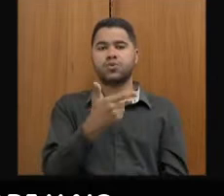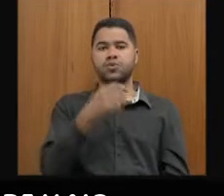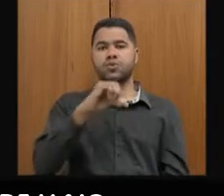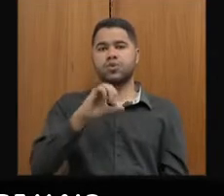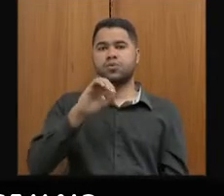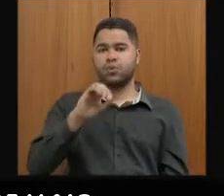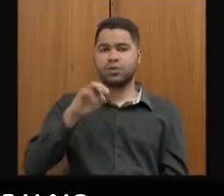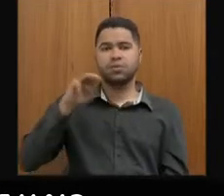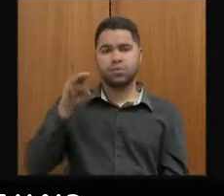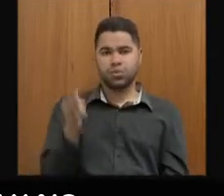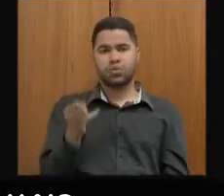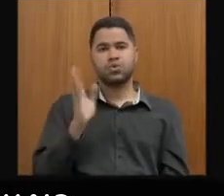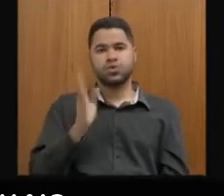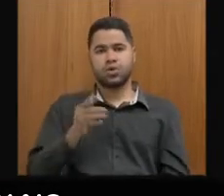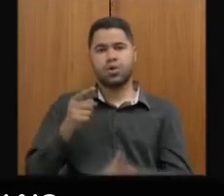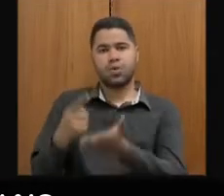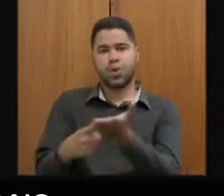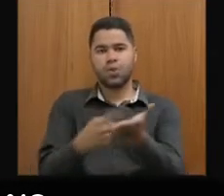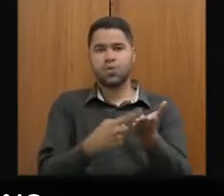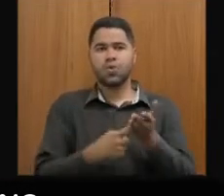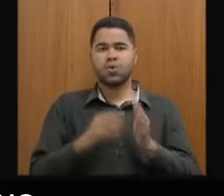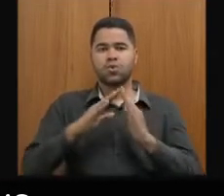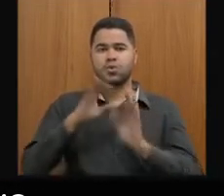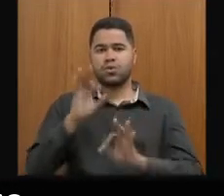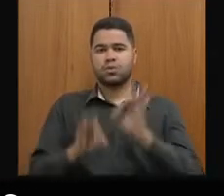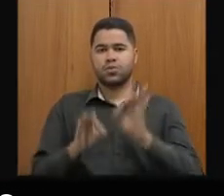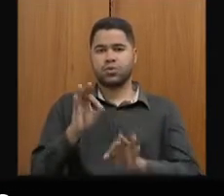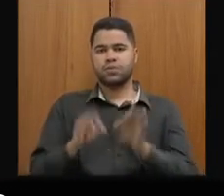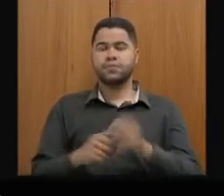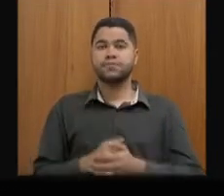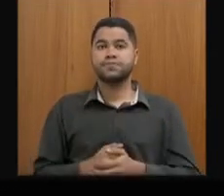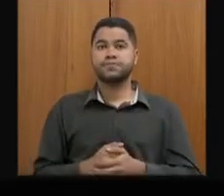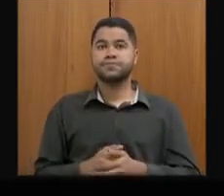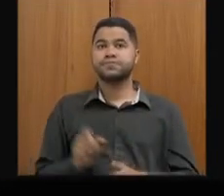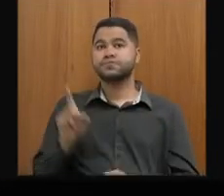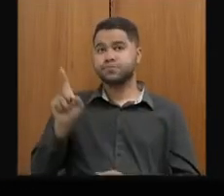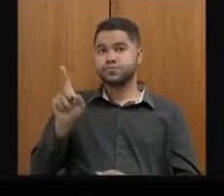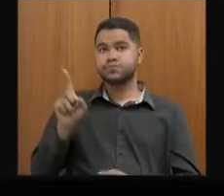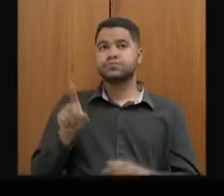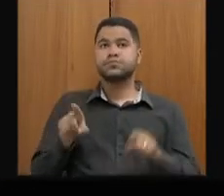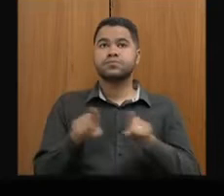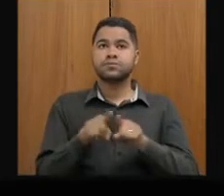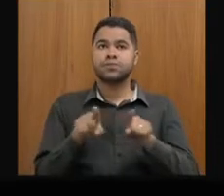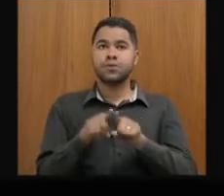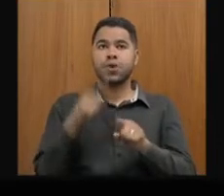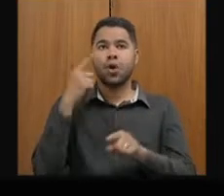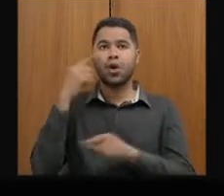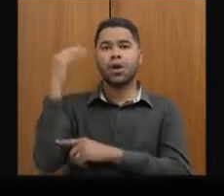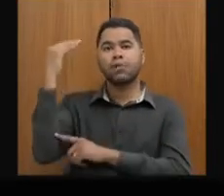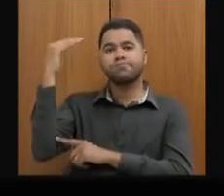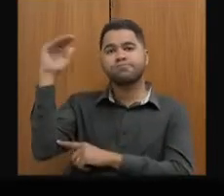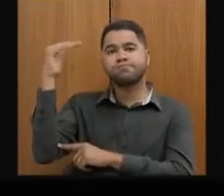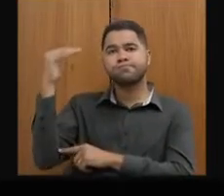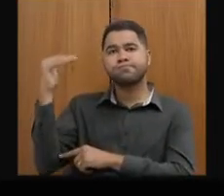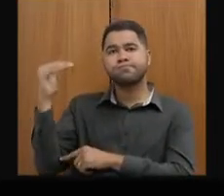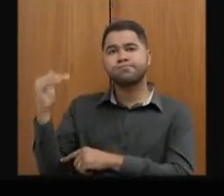milhões, fez um acordo com o Tribunal de Justiça. Próximo. E outros passivos, impostos federais, consignado servidor, repasse de CMS,